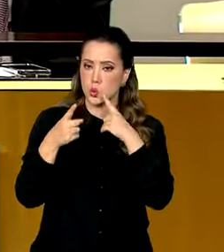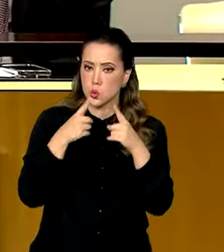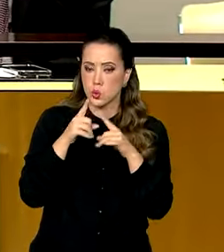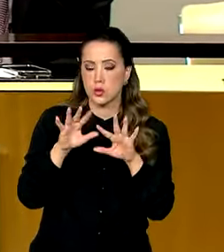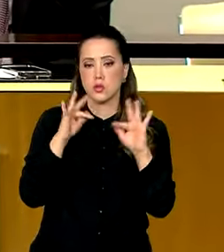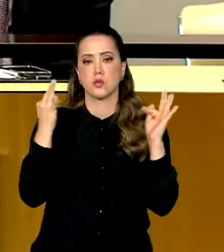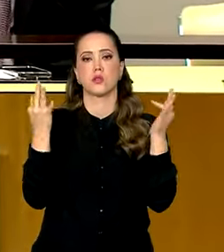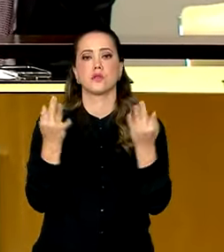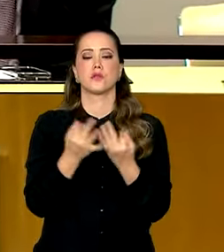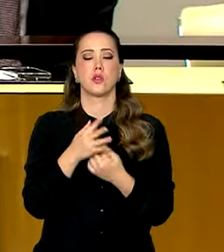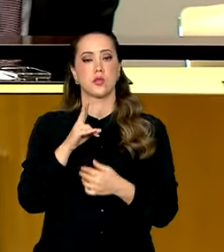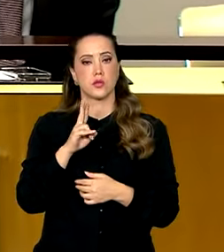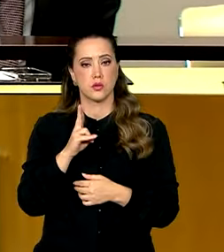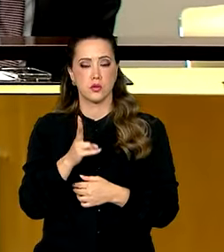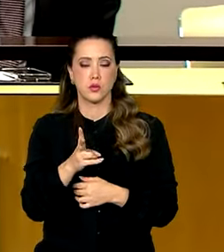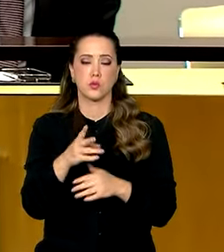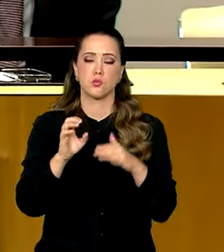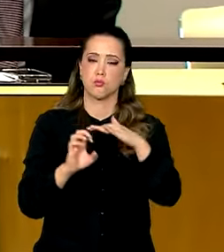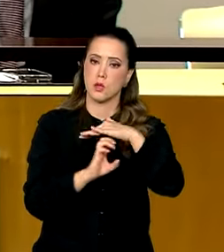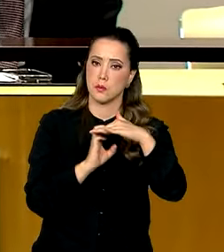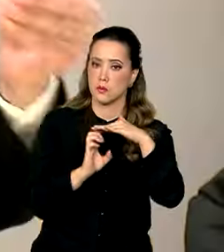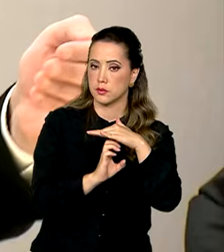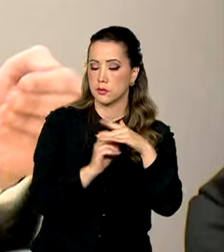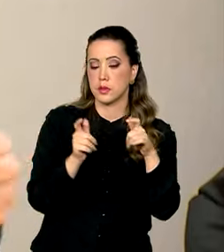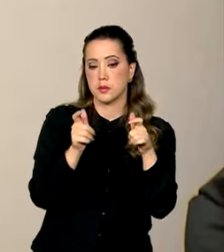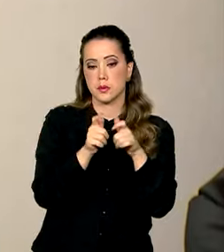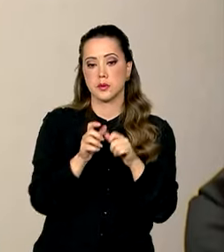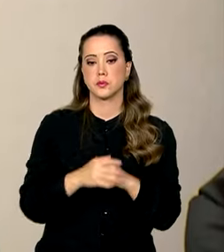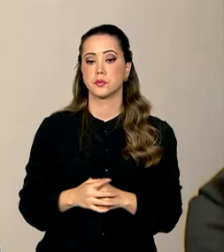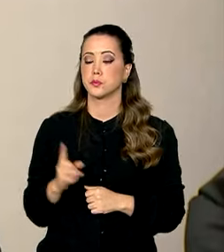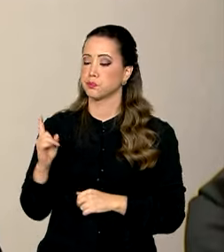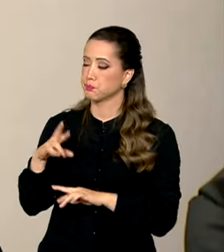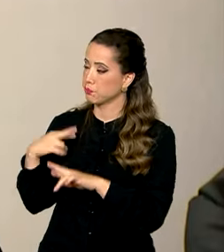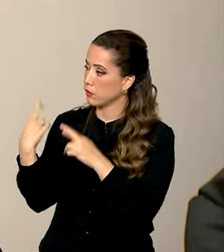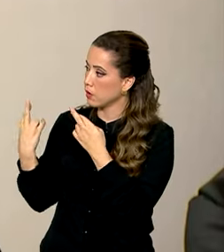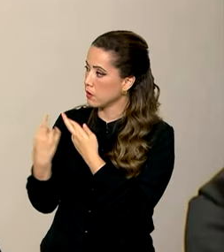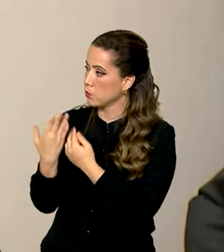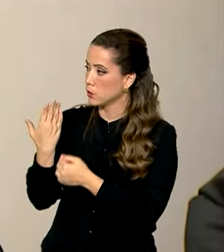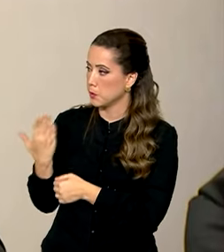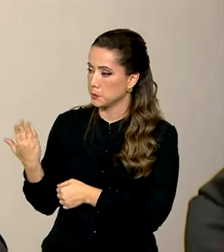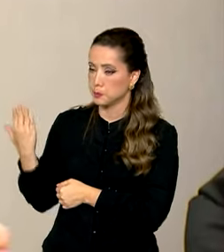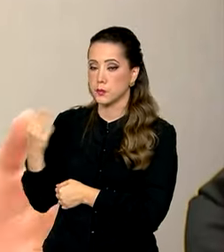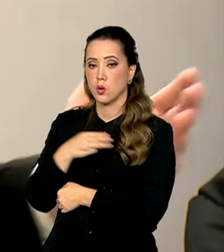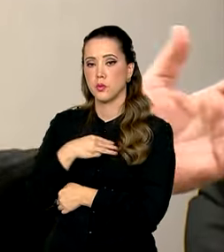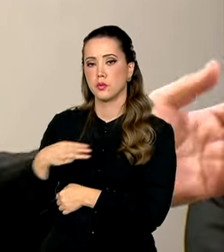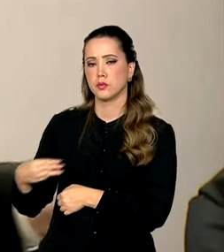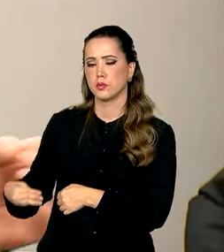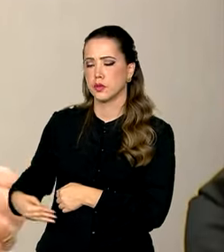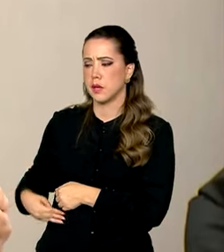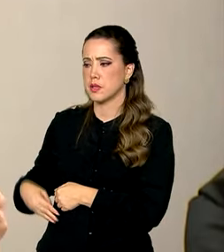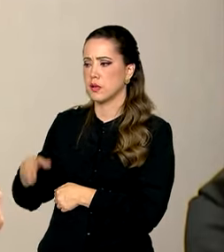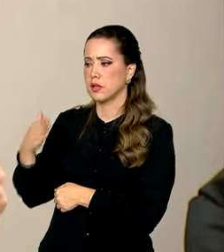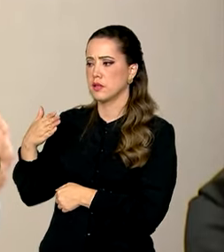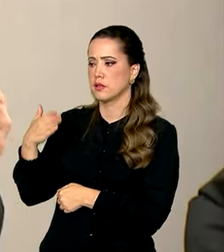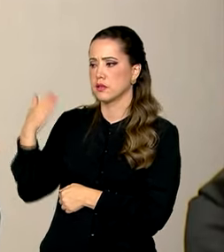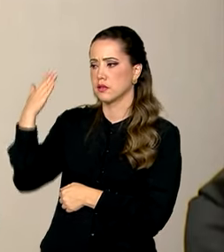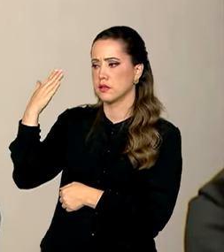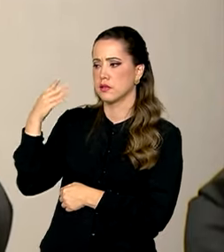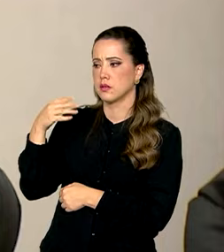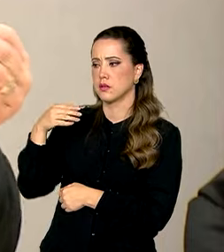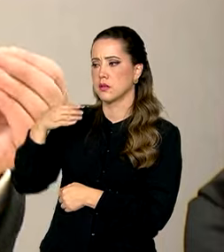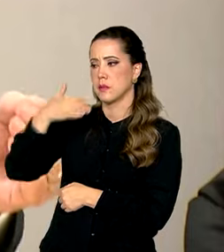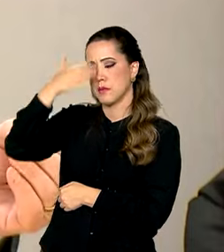no Fórum Permanente das Microempresas. Na reunião, o ministro Márcio França reafirmou o